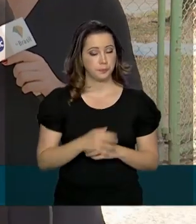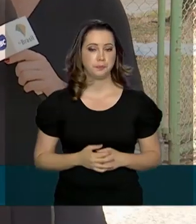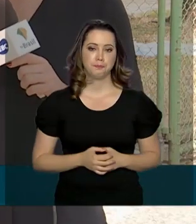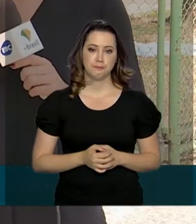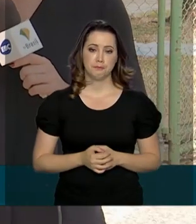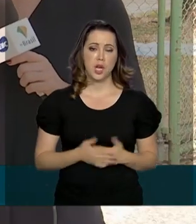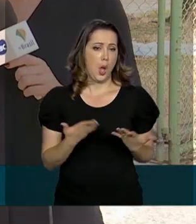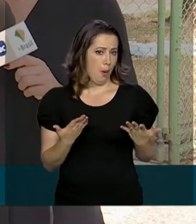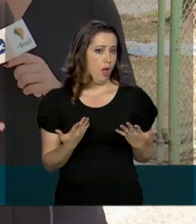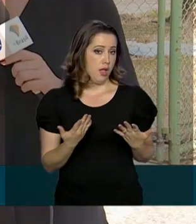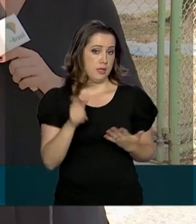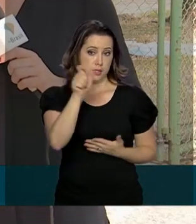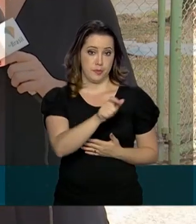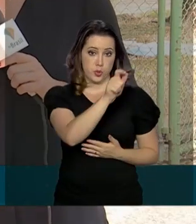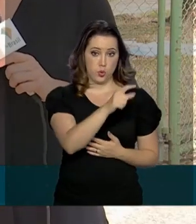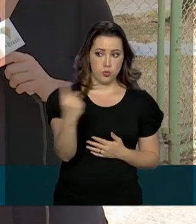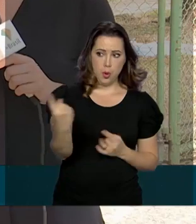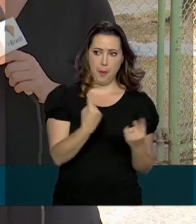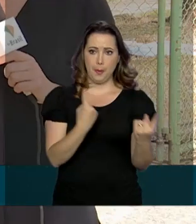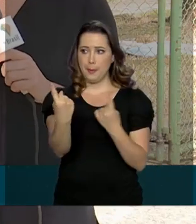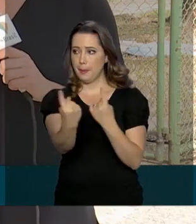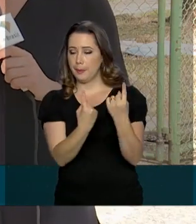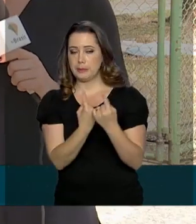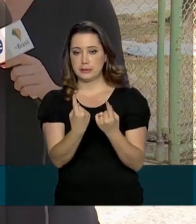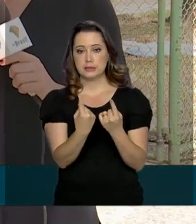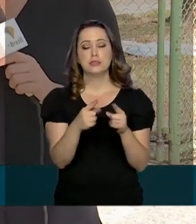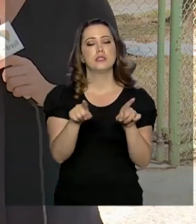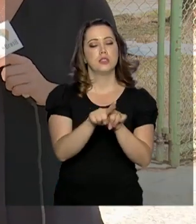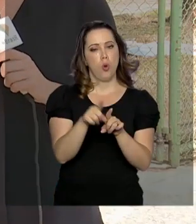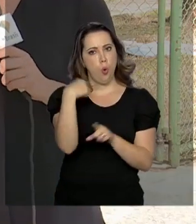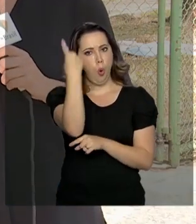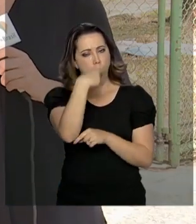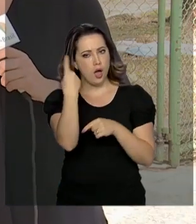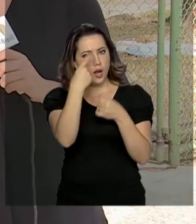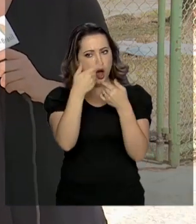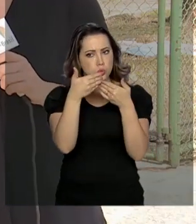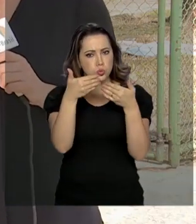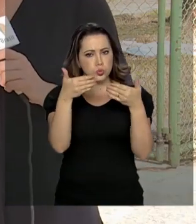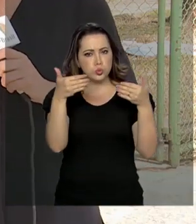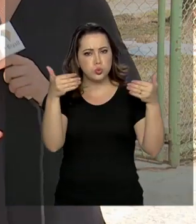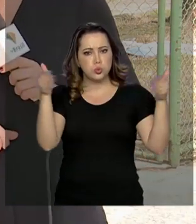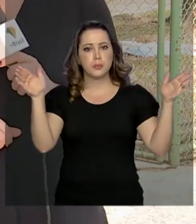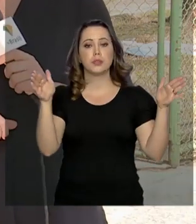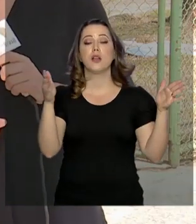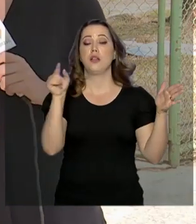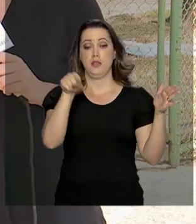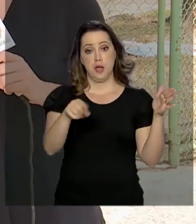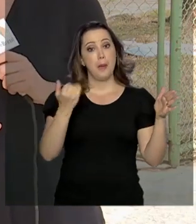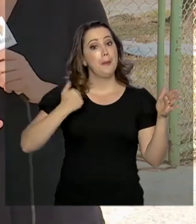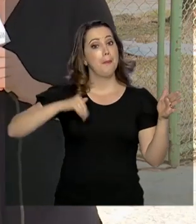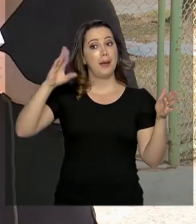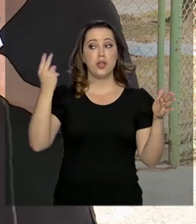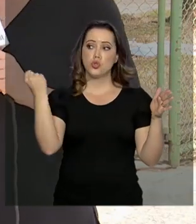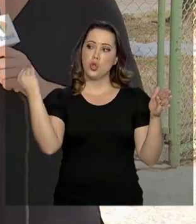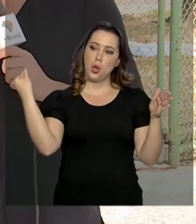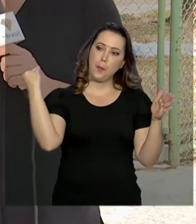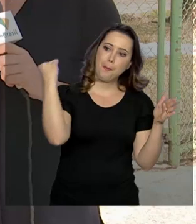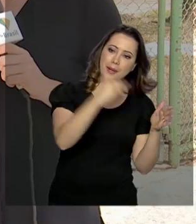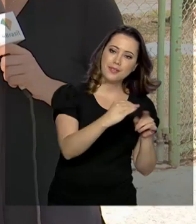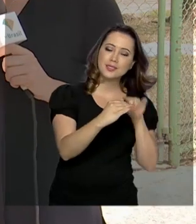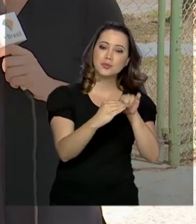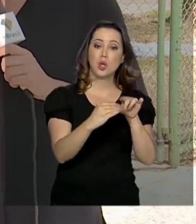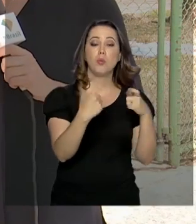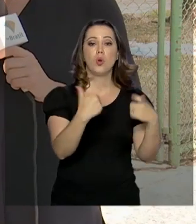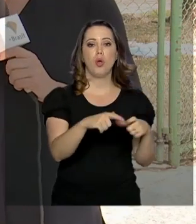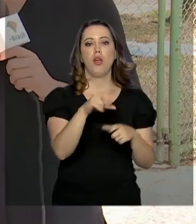população, a ampliação do horário de atendimento traz mais recursos para as unidades básicas. Nessa aqui, por